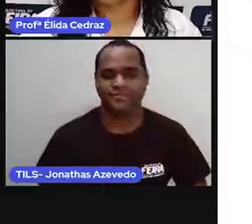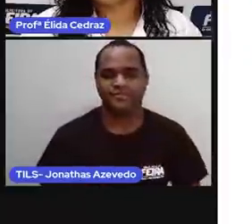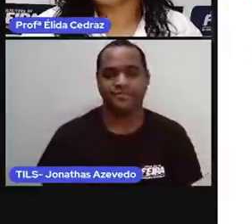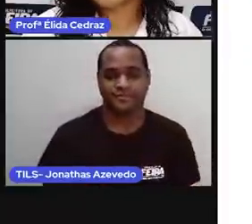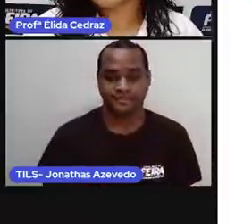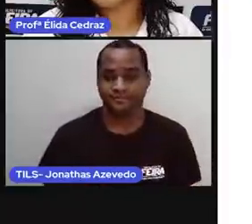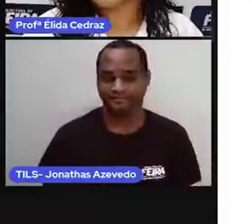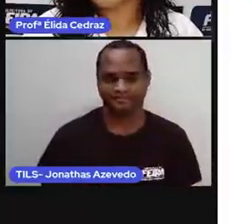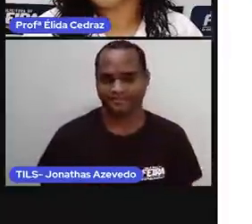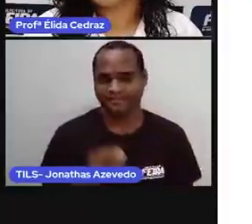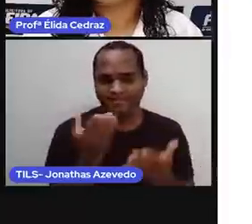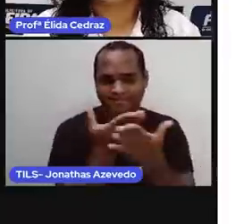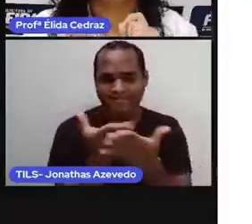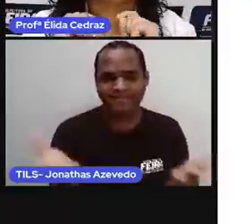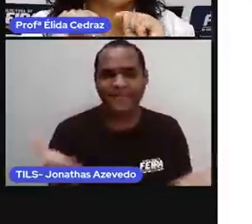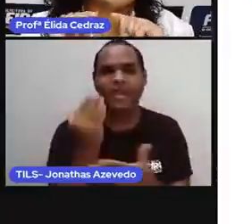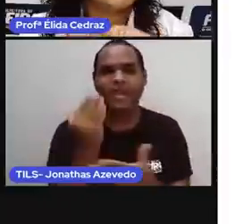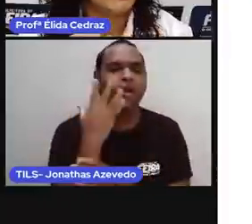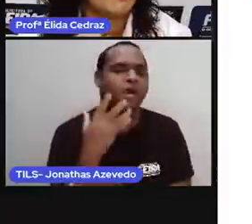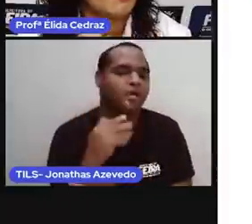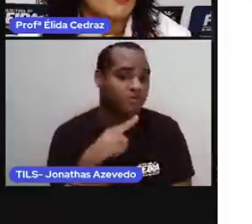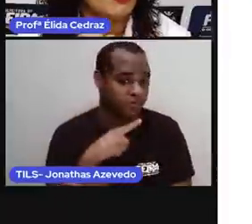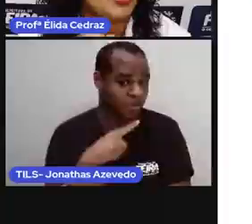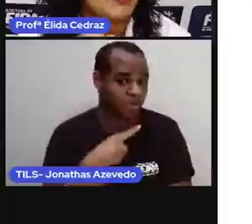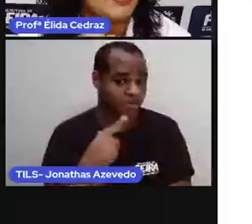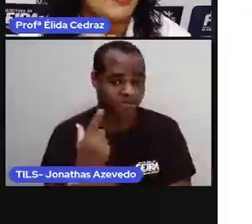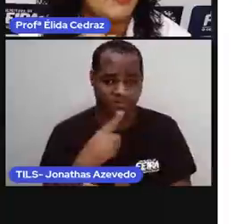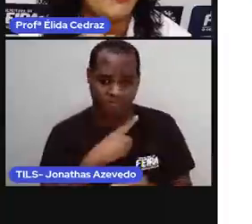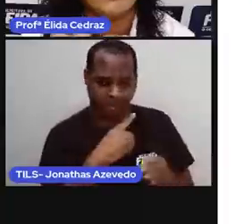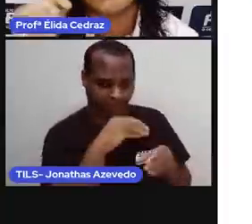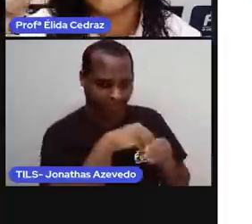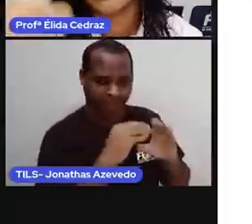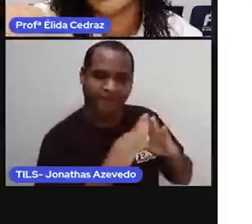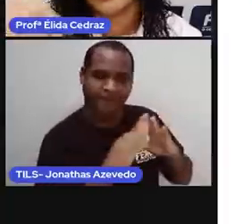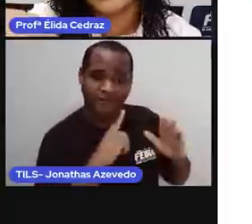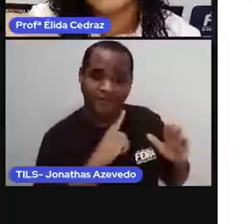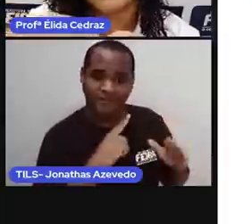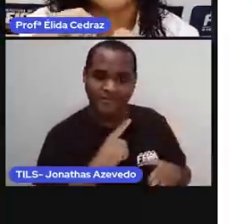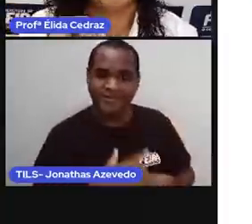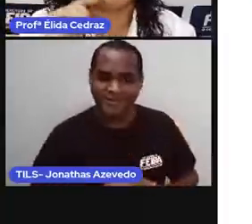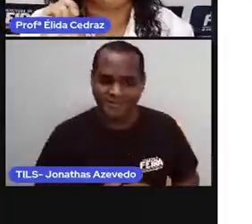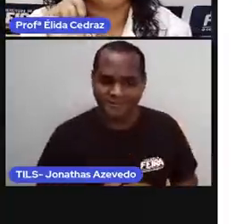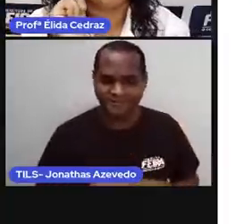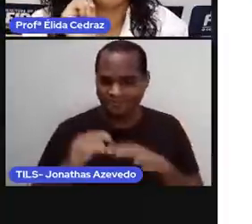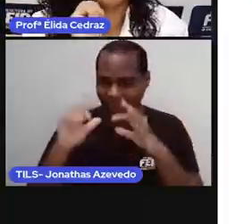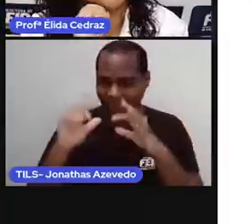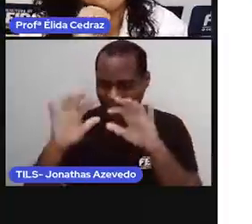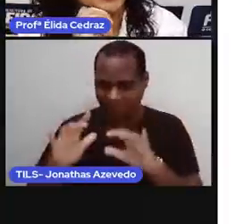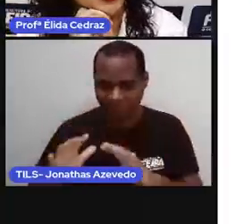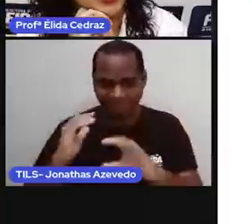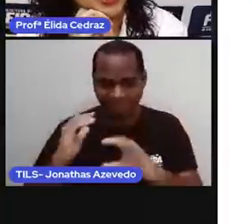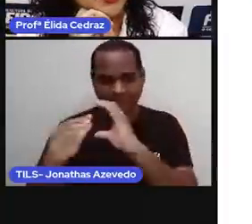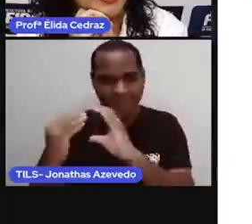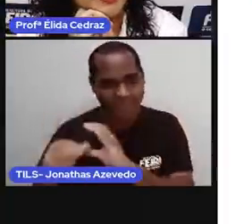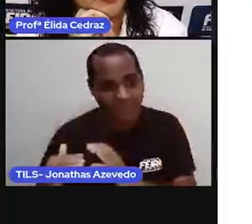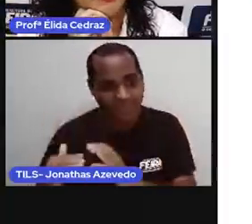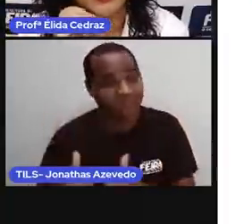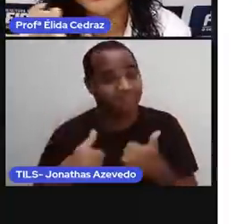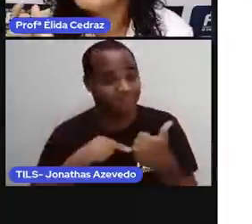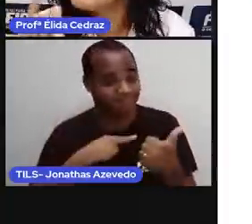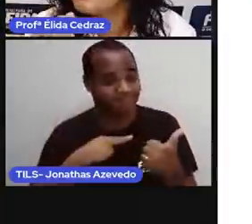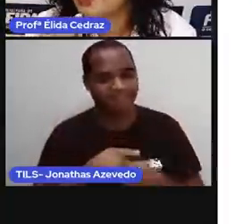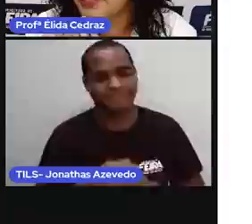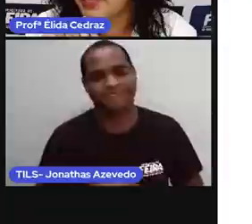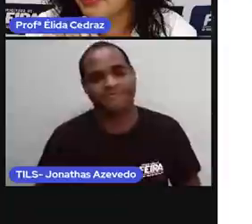E vocês, crianças? Vocês têm animal de estimação? Coloca aí no bate-papo qual é o seu bichinho de estimação.